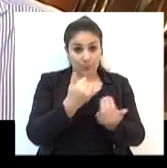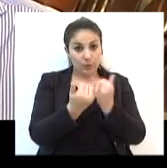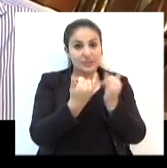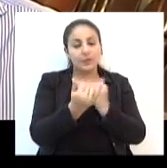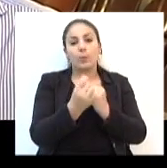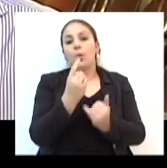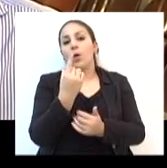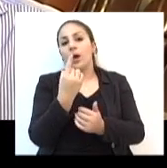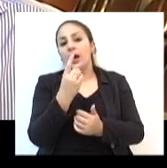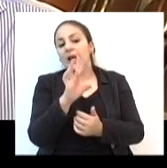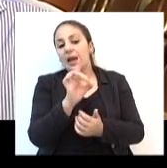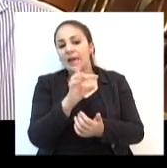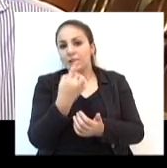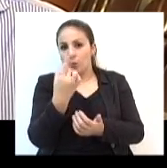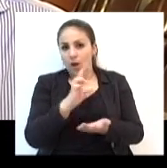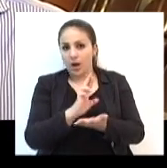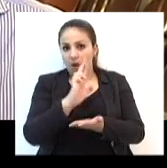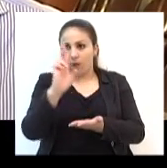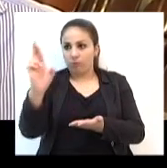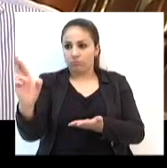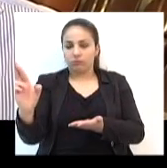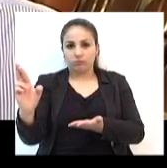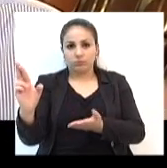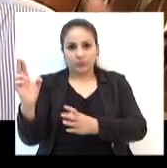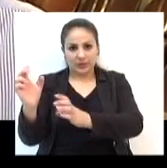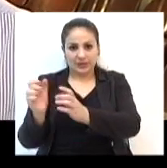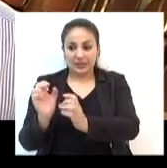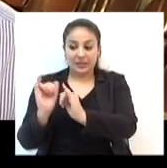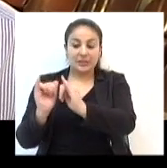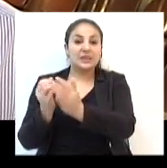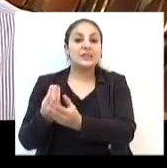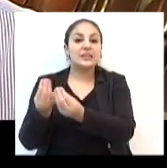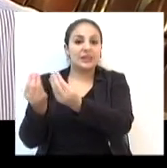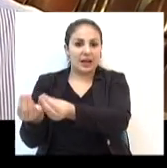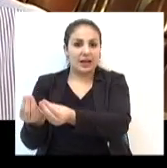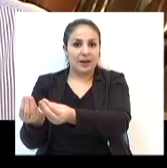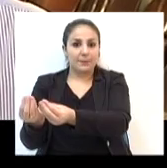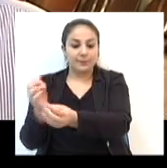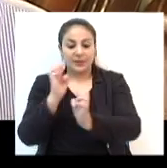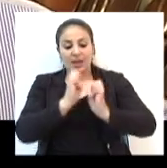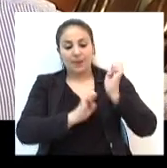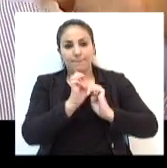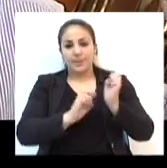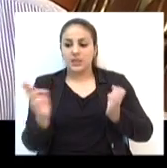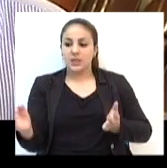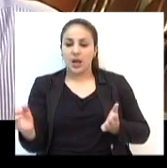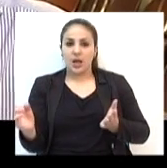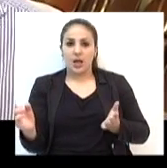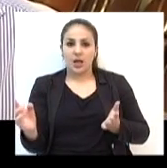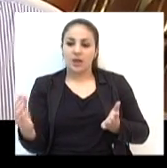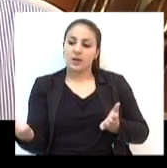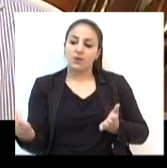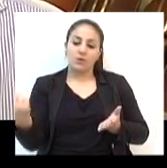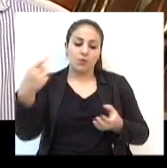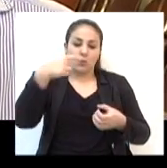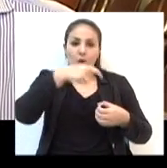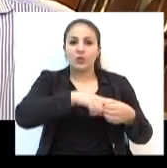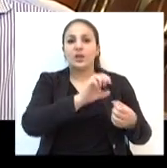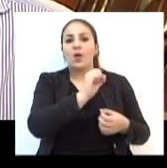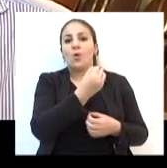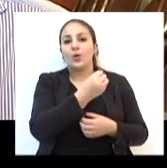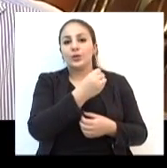de doação, as empresas conseguem recuperar, com obras depois, R$ 8